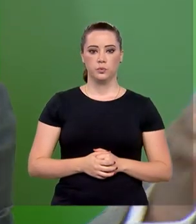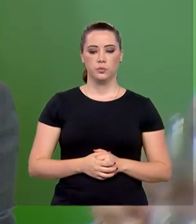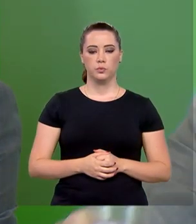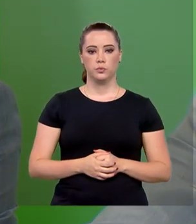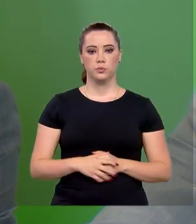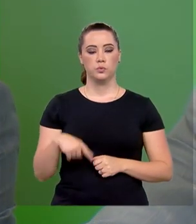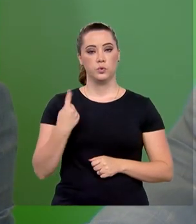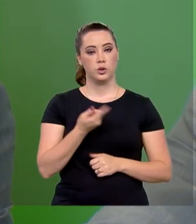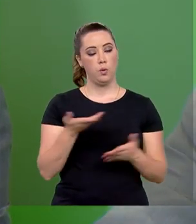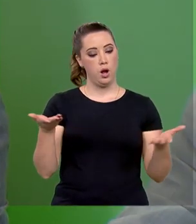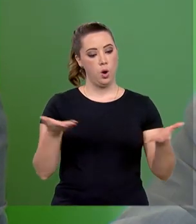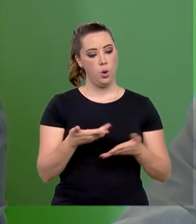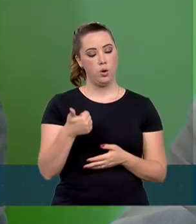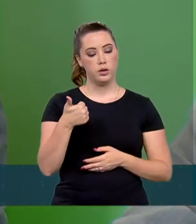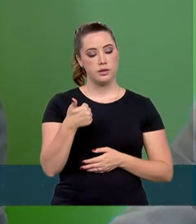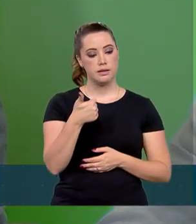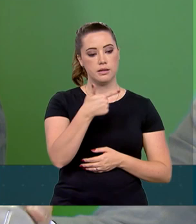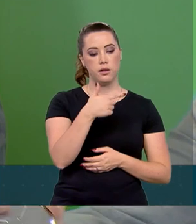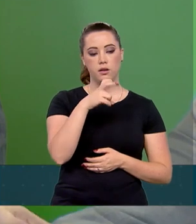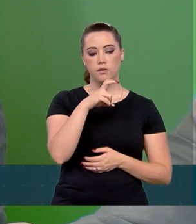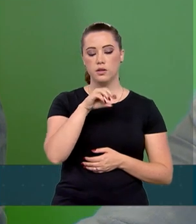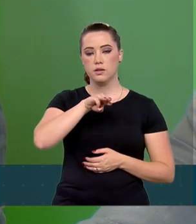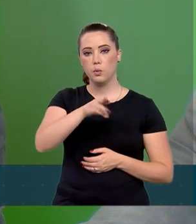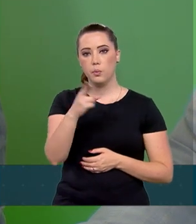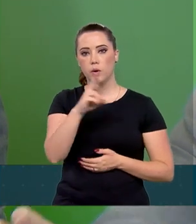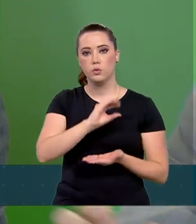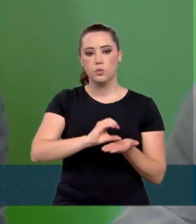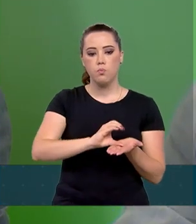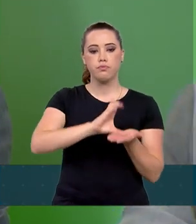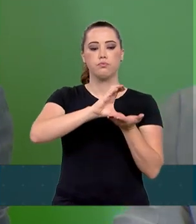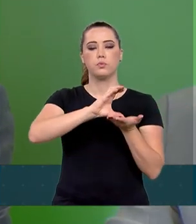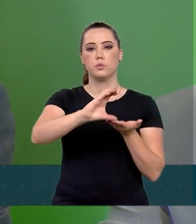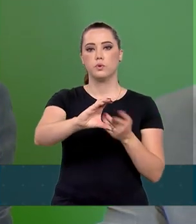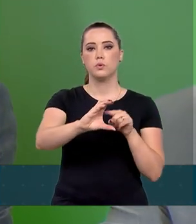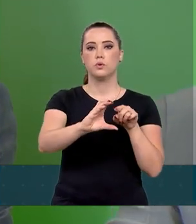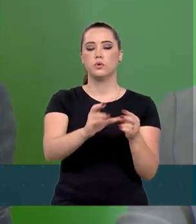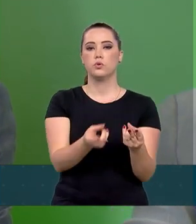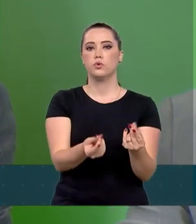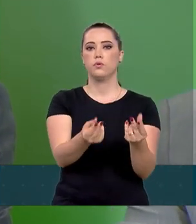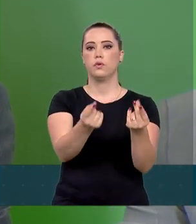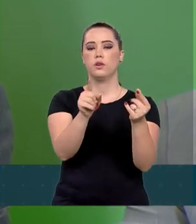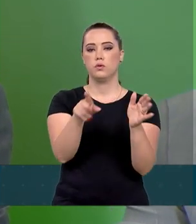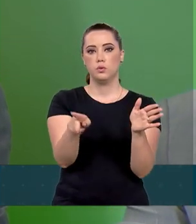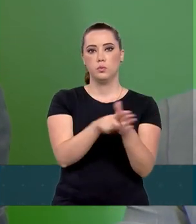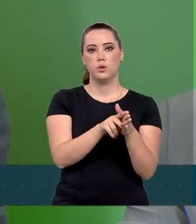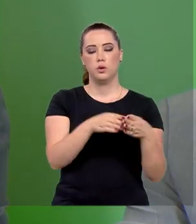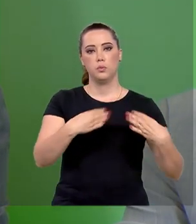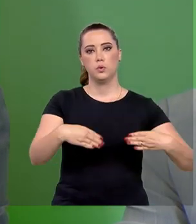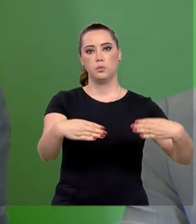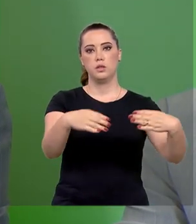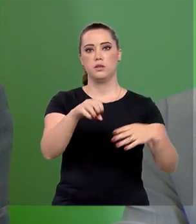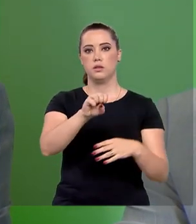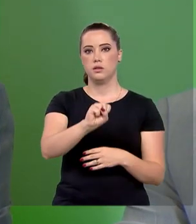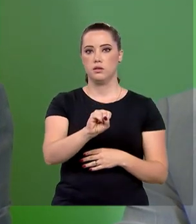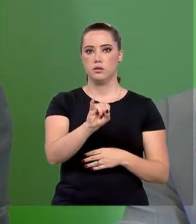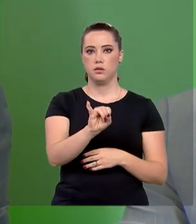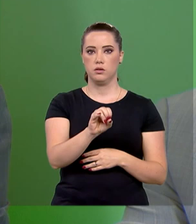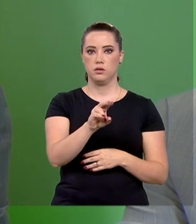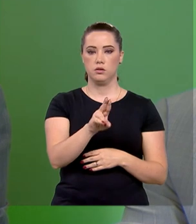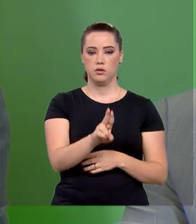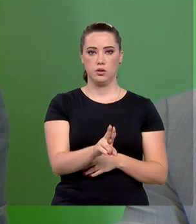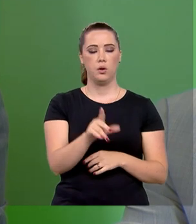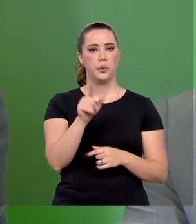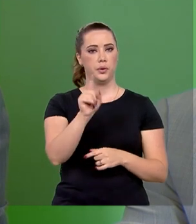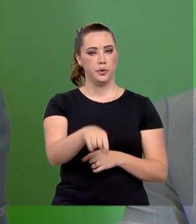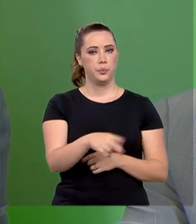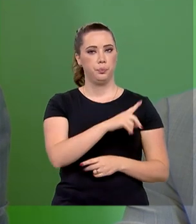Então, são 125 milhões adicionais recursos esses que são do Ministério da SESU e a gente tem